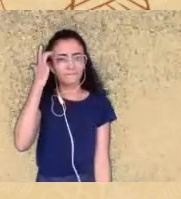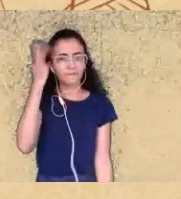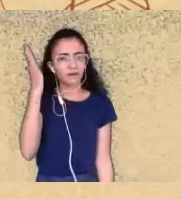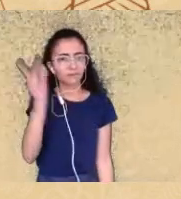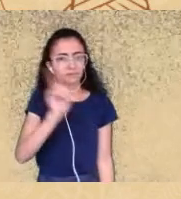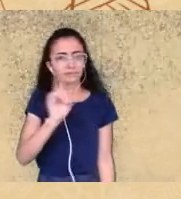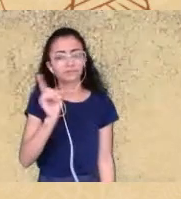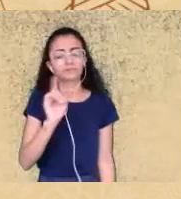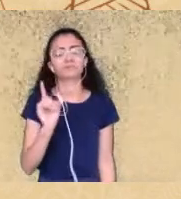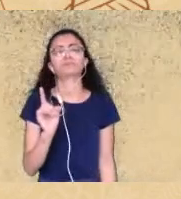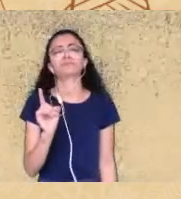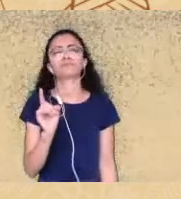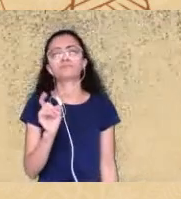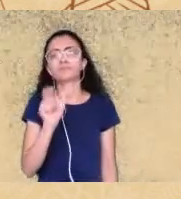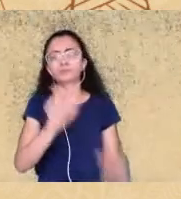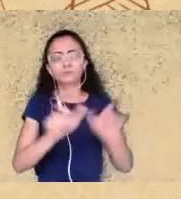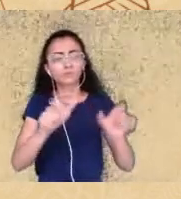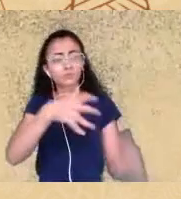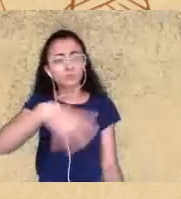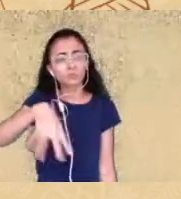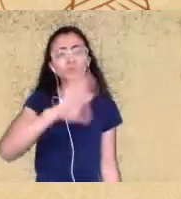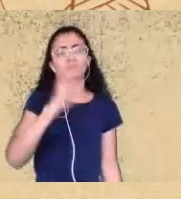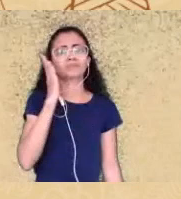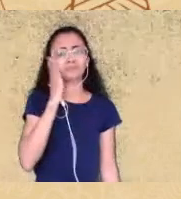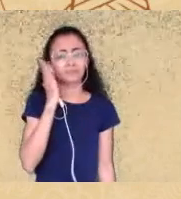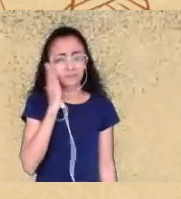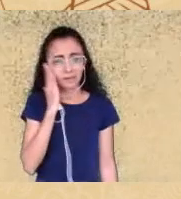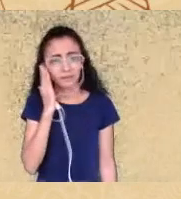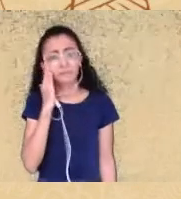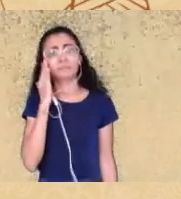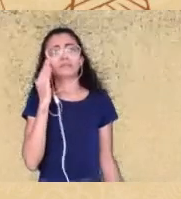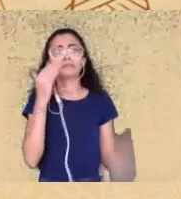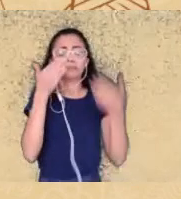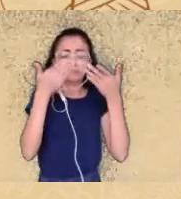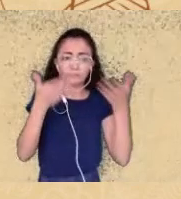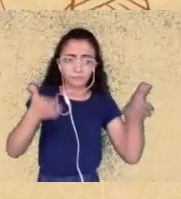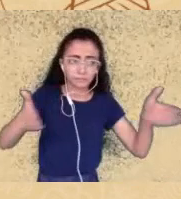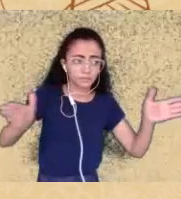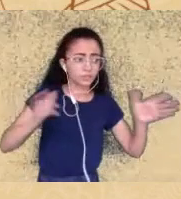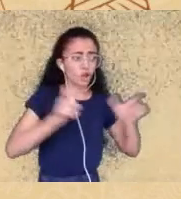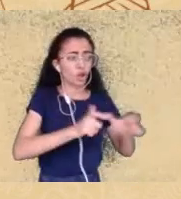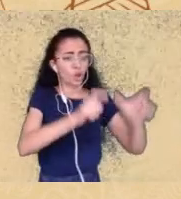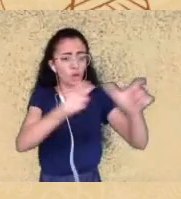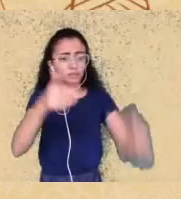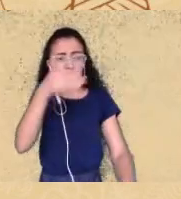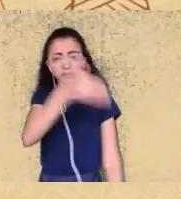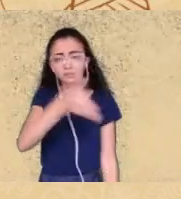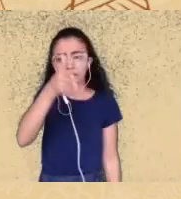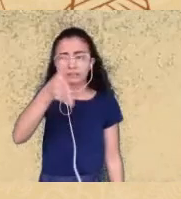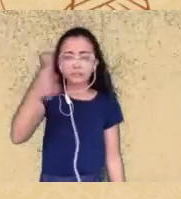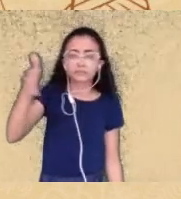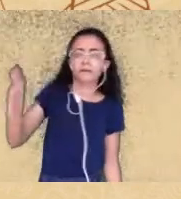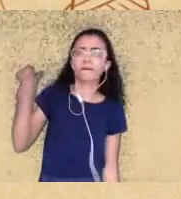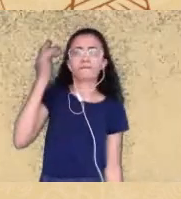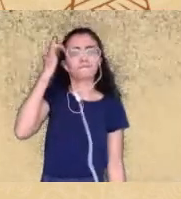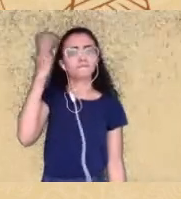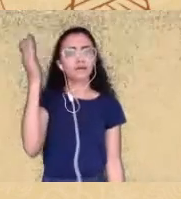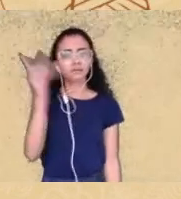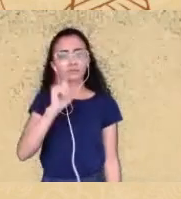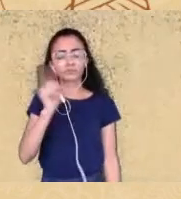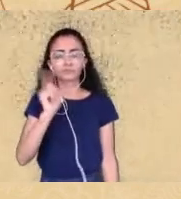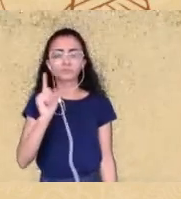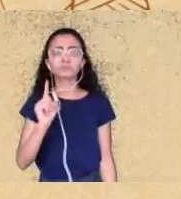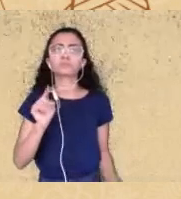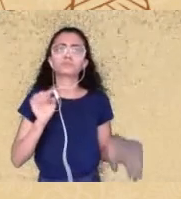sabe que furar essa bolha ampliar esses espaços não é uma coisa fácil mas eu